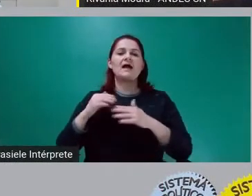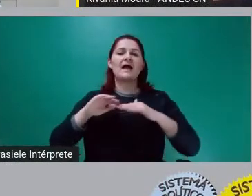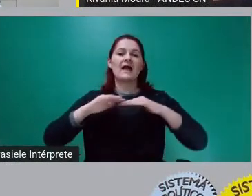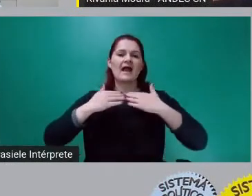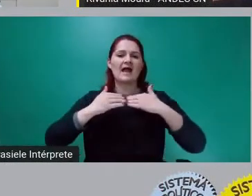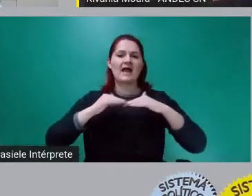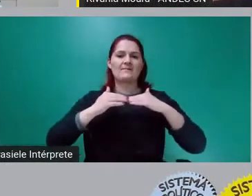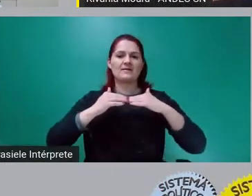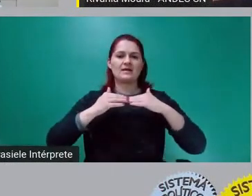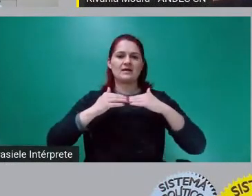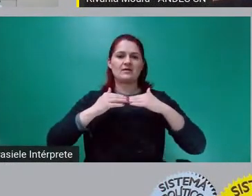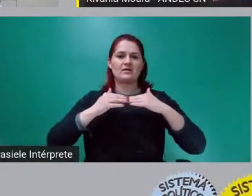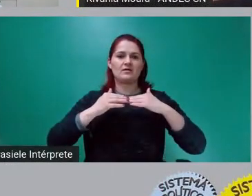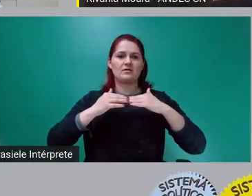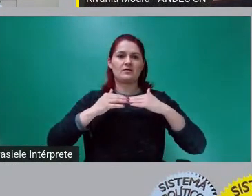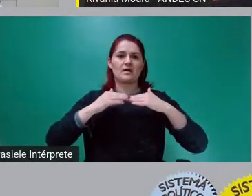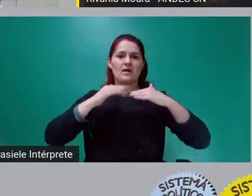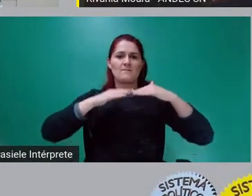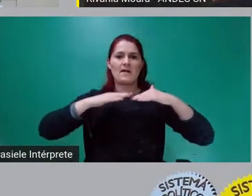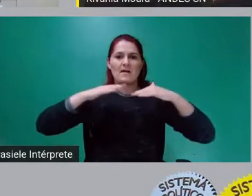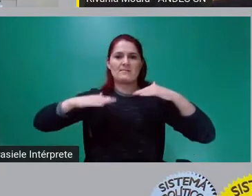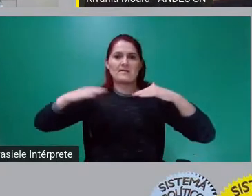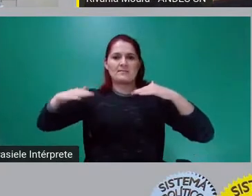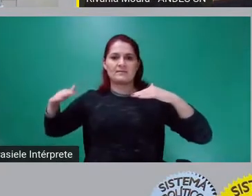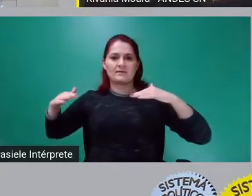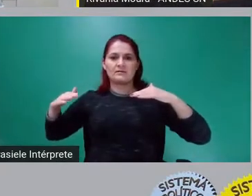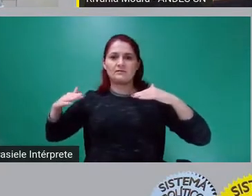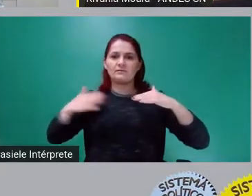Meu Deus, acabou o tempo. É isso?